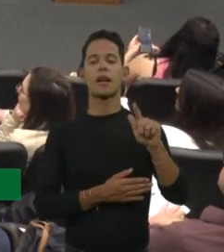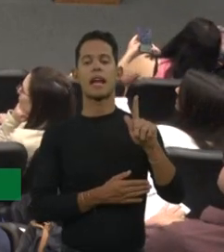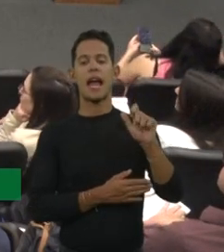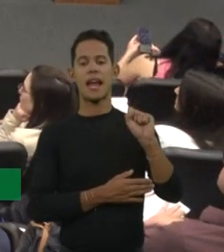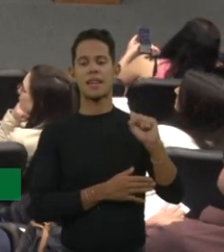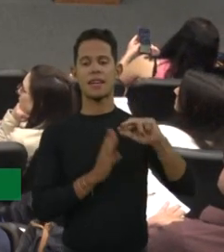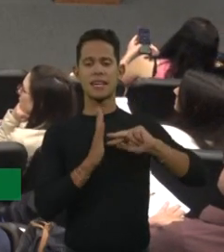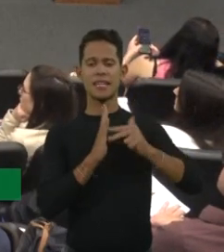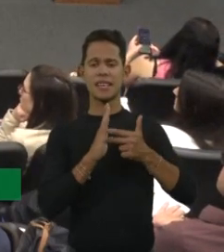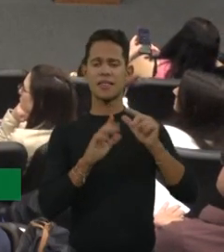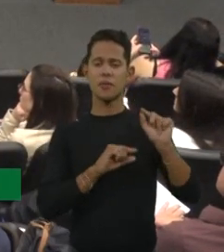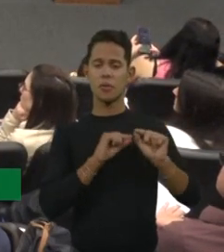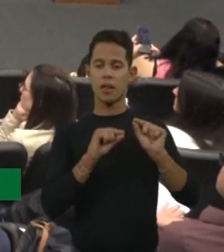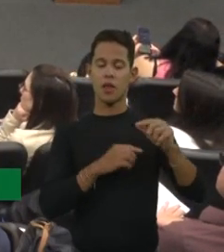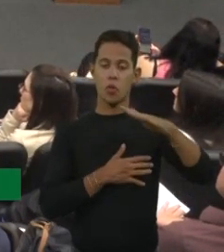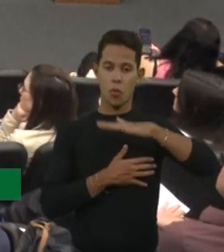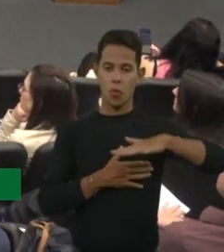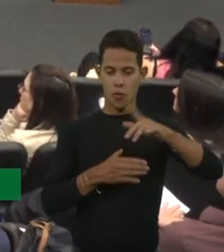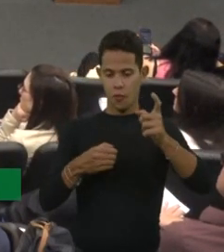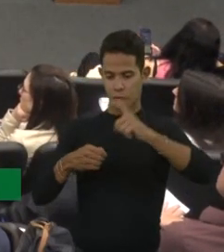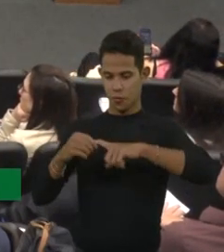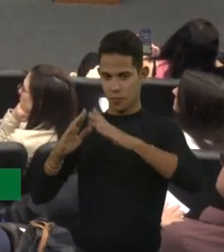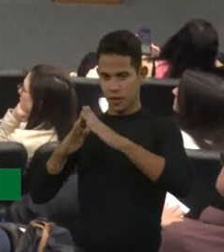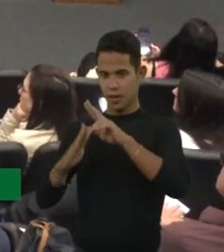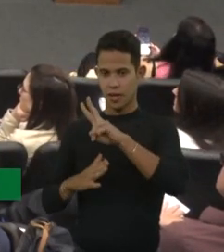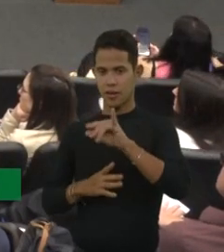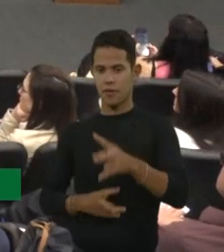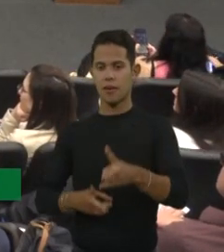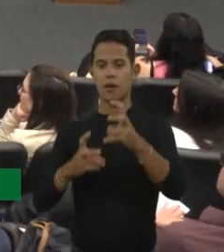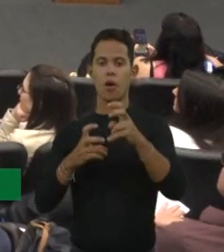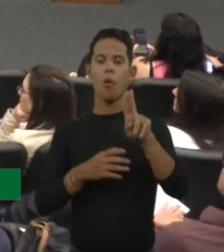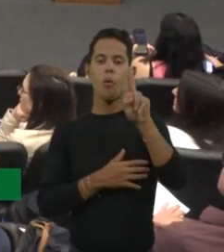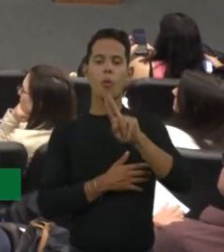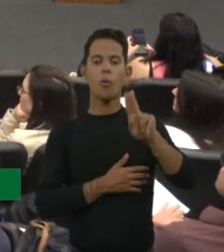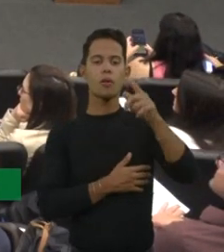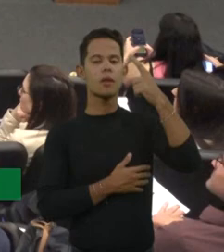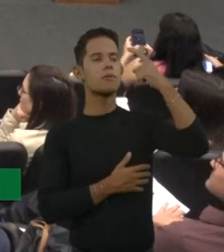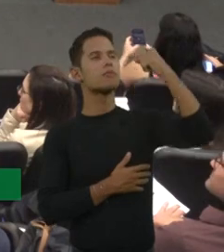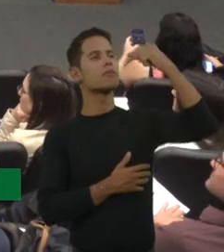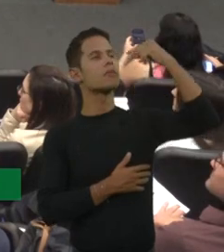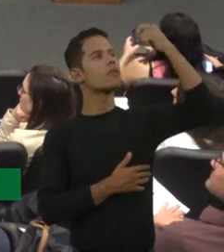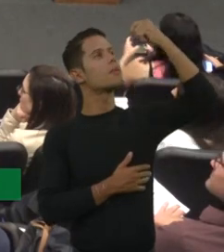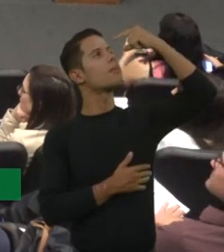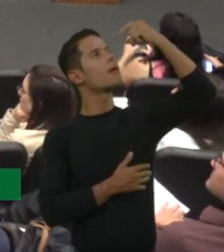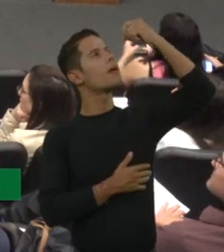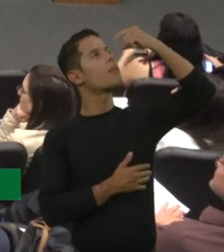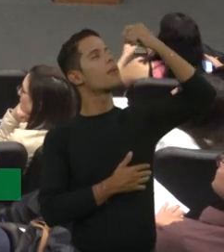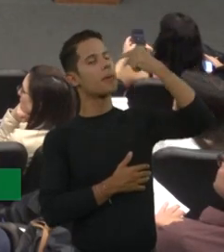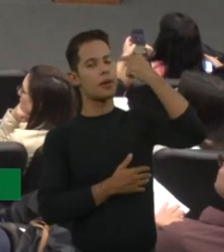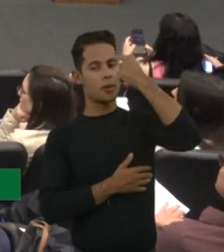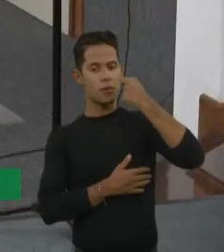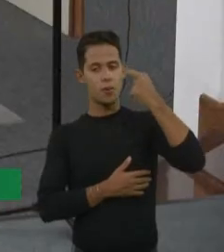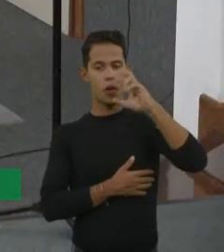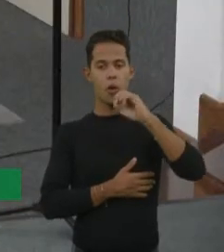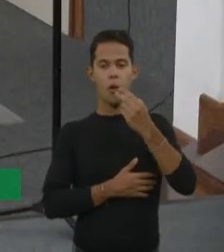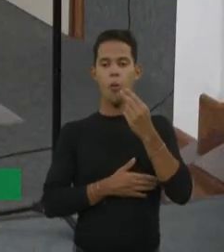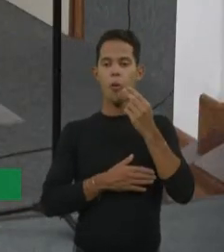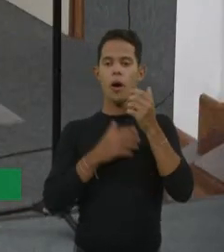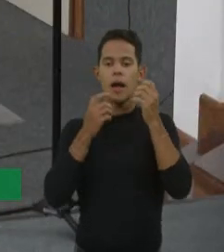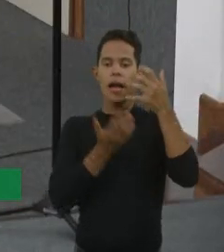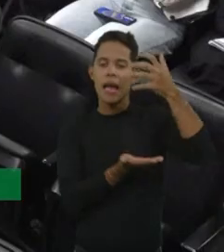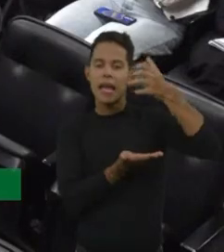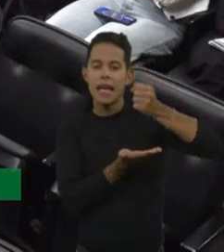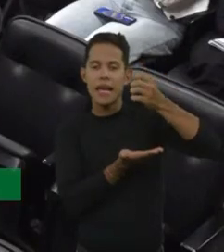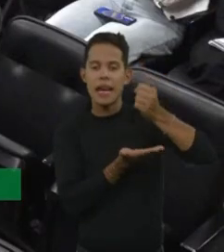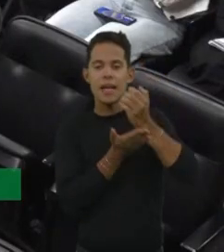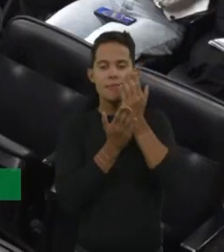mundo vai chegar em casa e vai olhar. Quem usa colírio aqui? Quem usa creme de beleza aqui? Podem olhar, tá cheio de GAGs, tá? Então, os